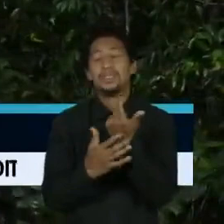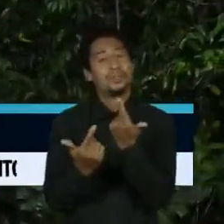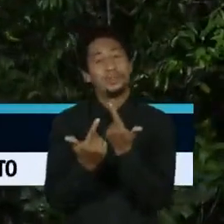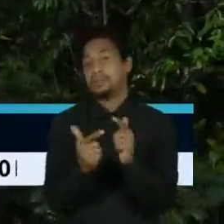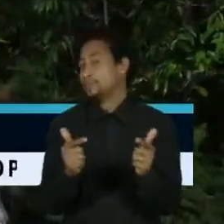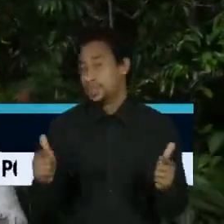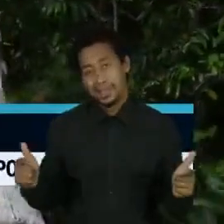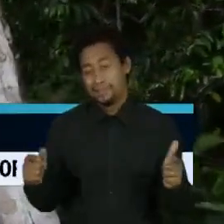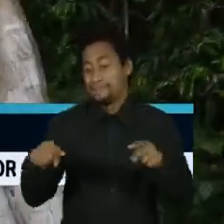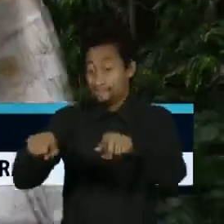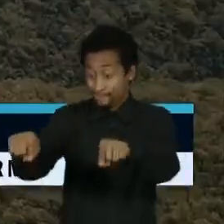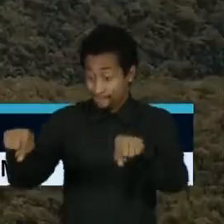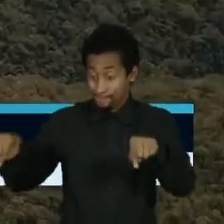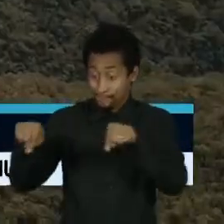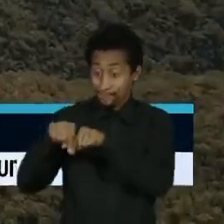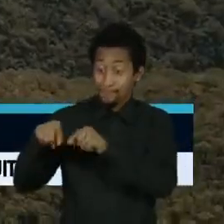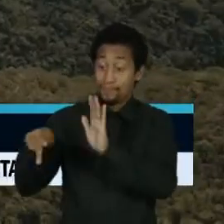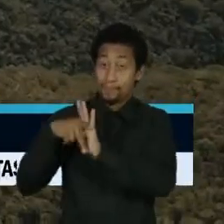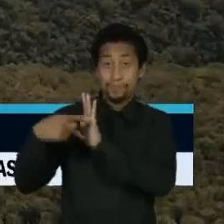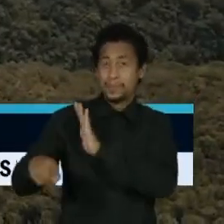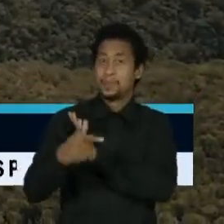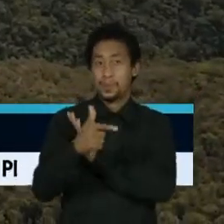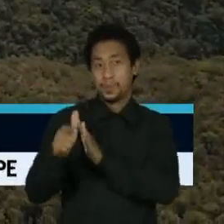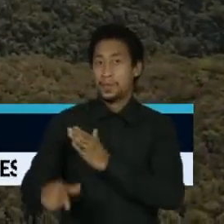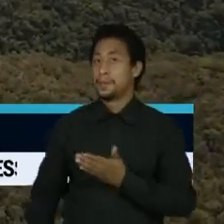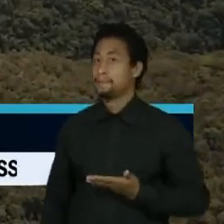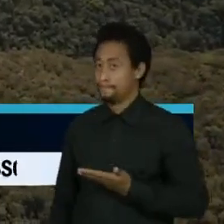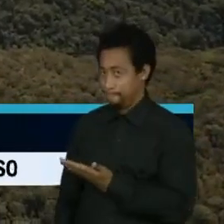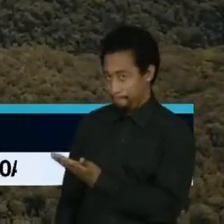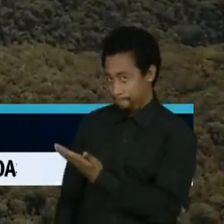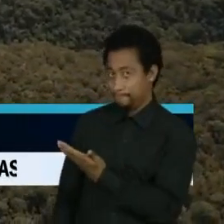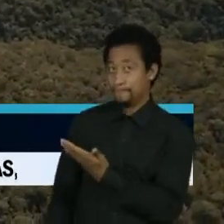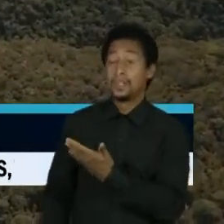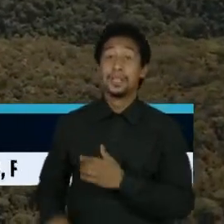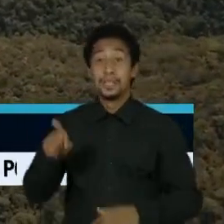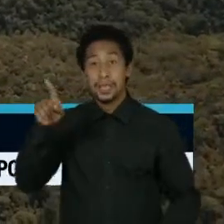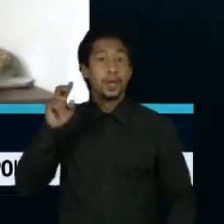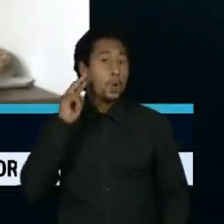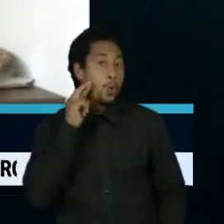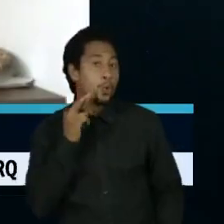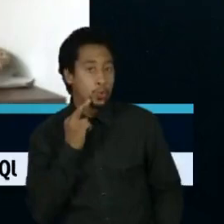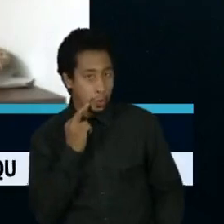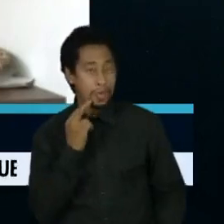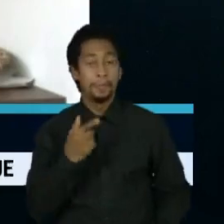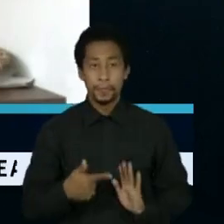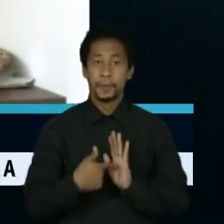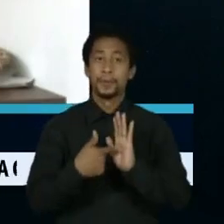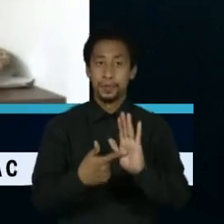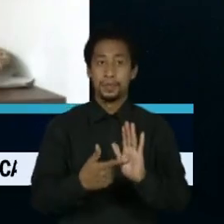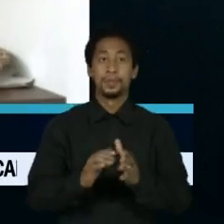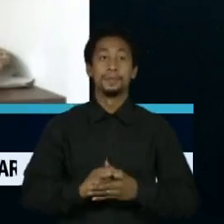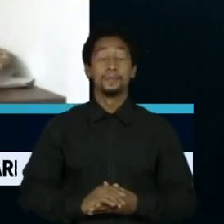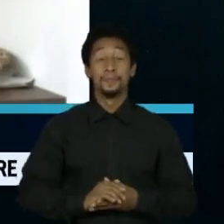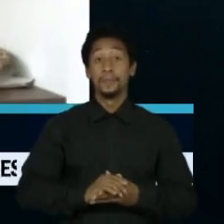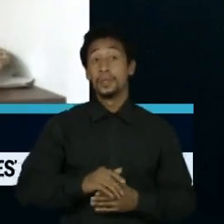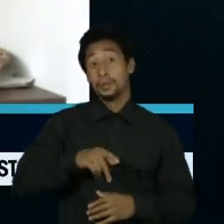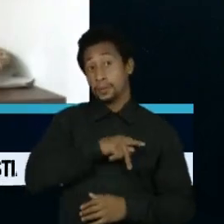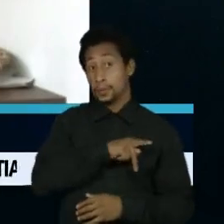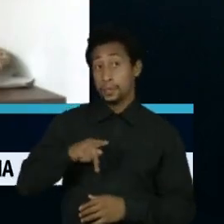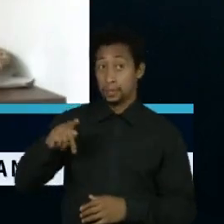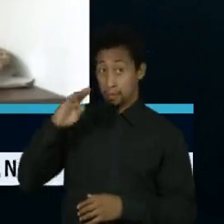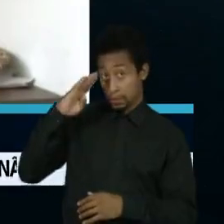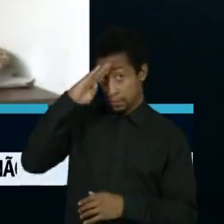demarcação. É o caso da terra indígena Uruelauau, em Rondônia. O presidente da república começou a